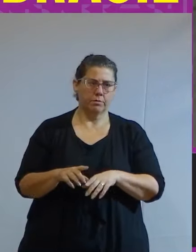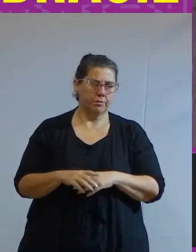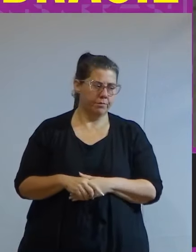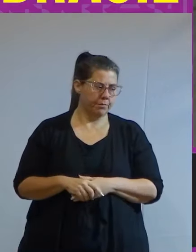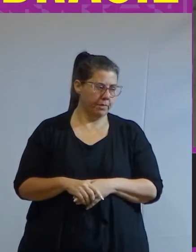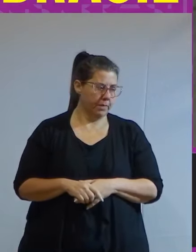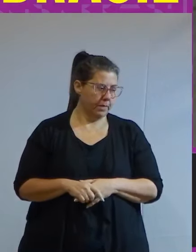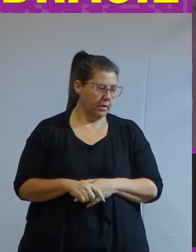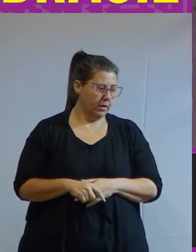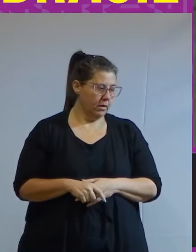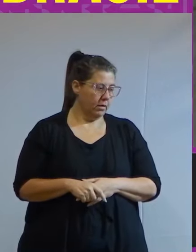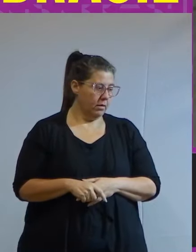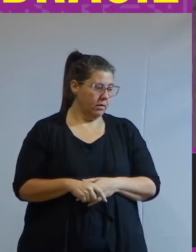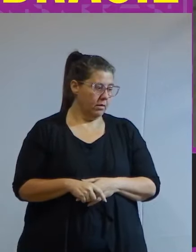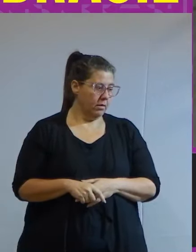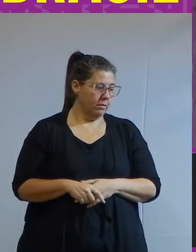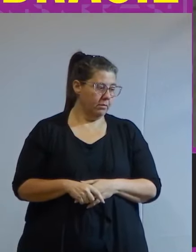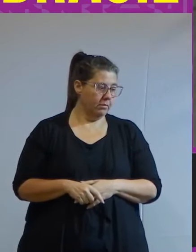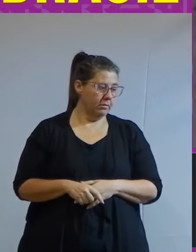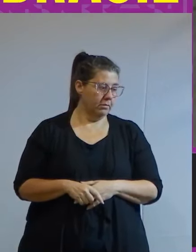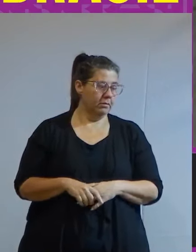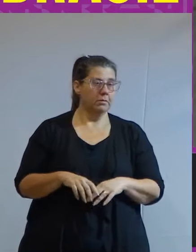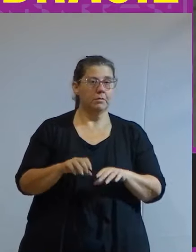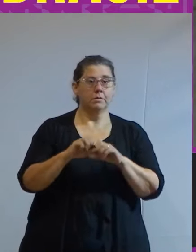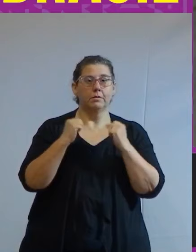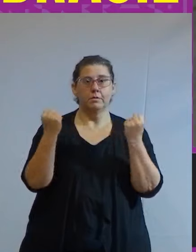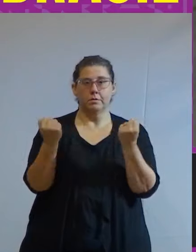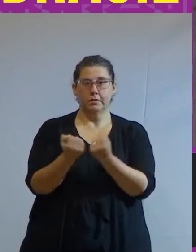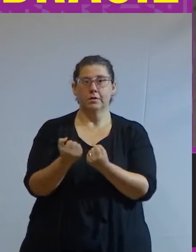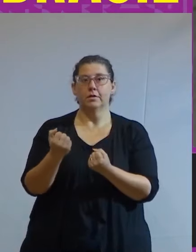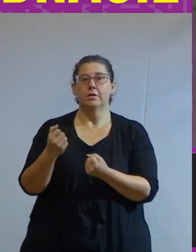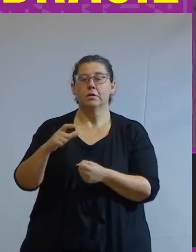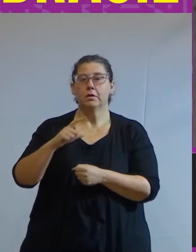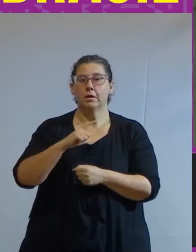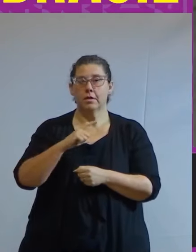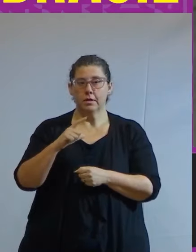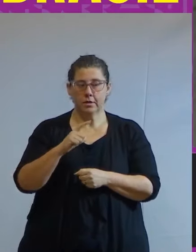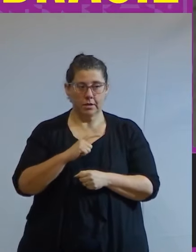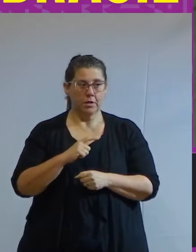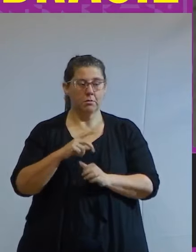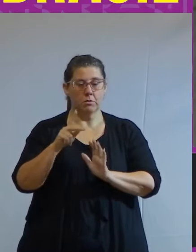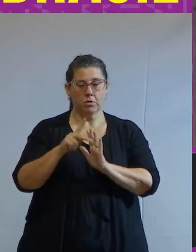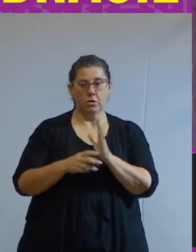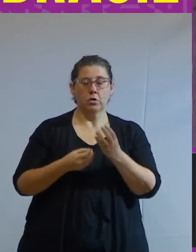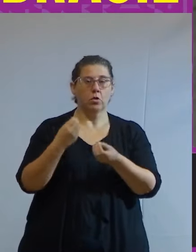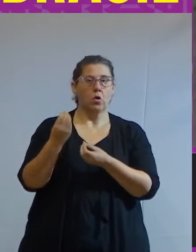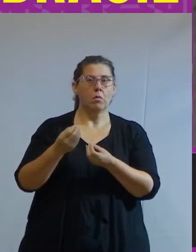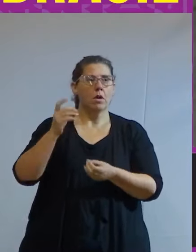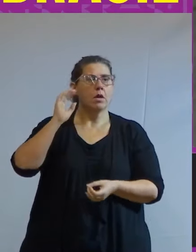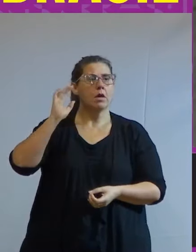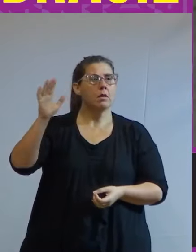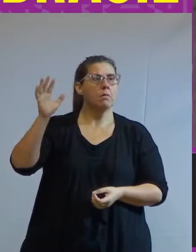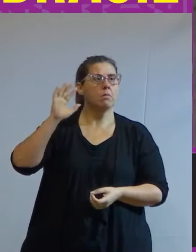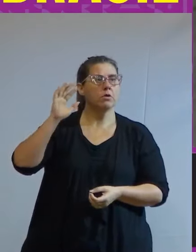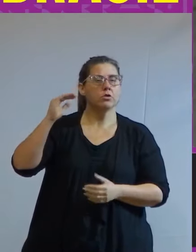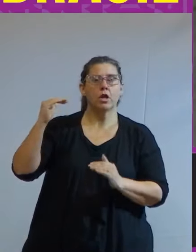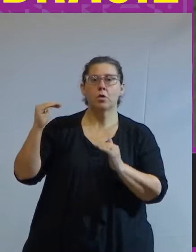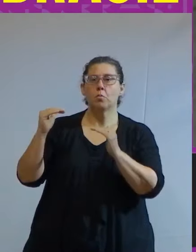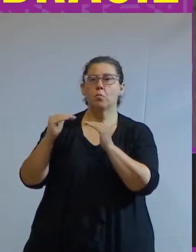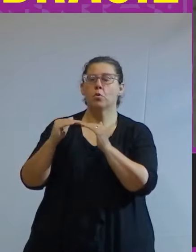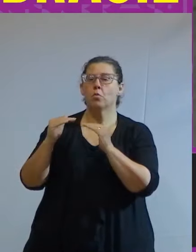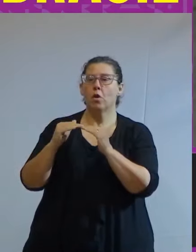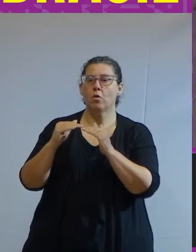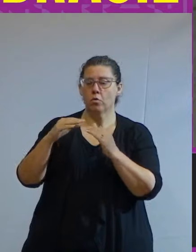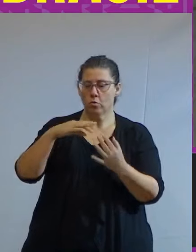esse seminário tem um projeto de como podemos imaginar um comum num